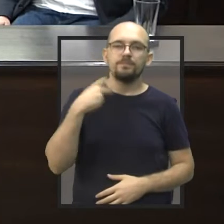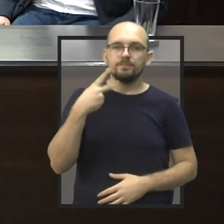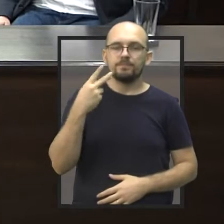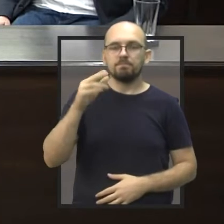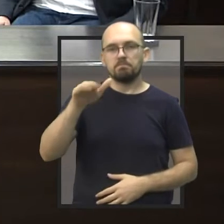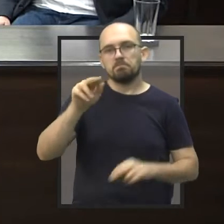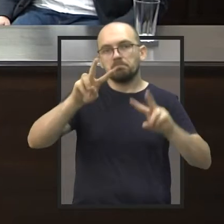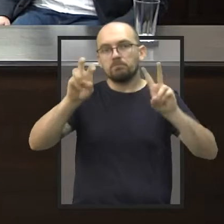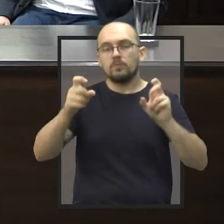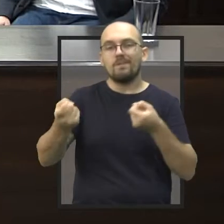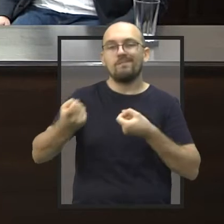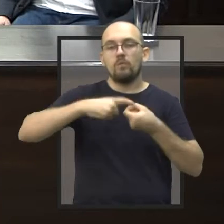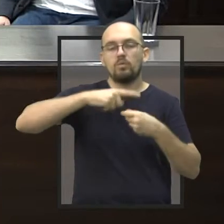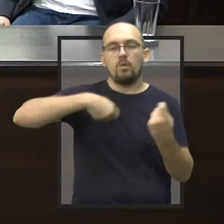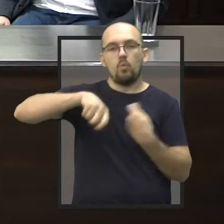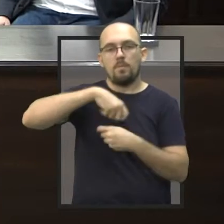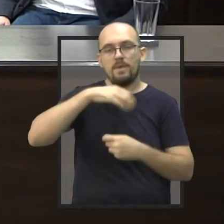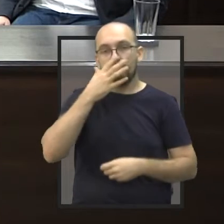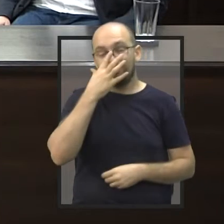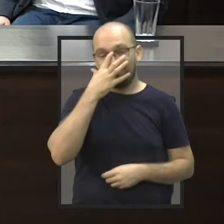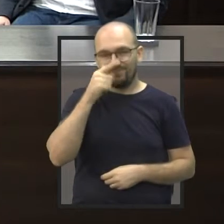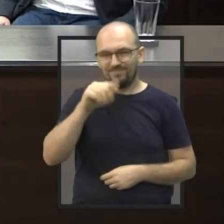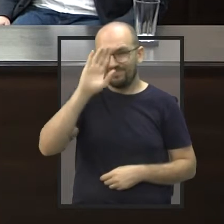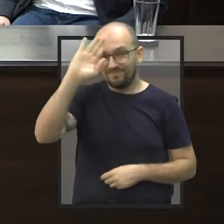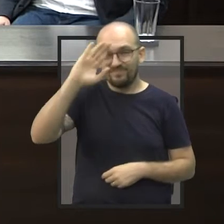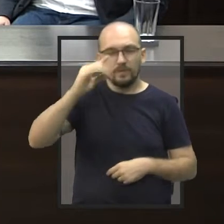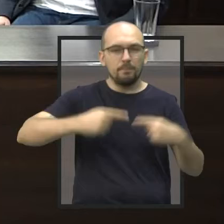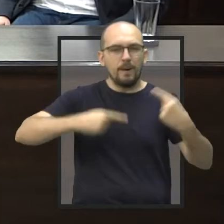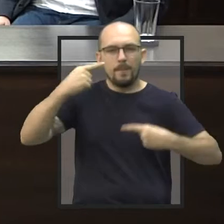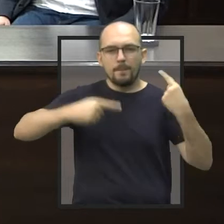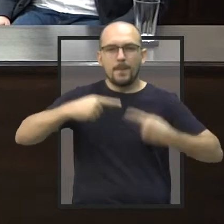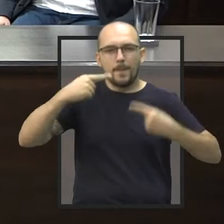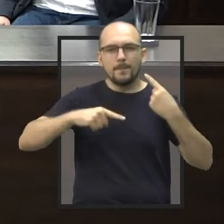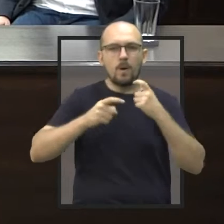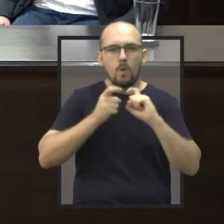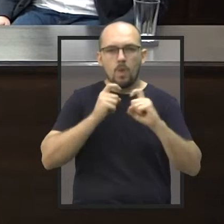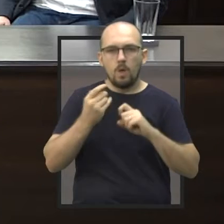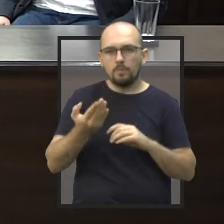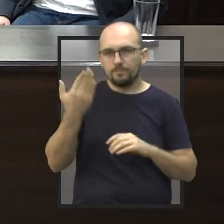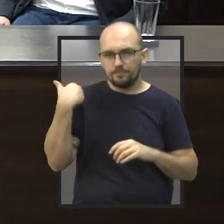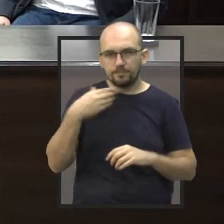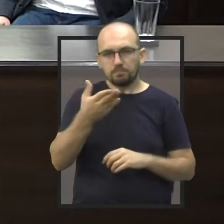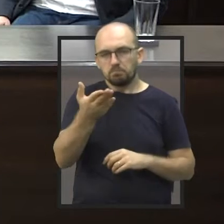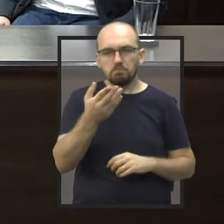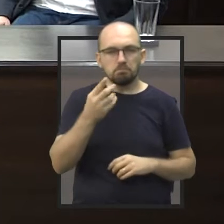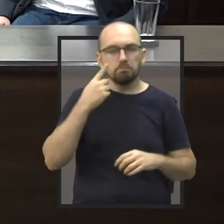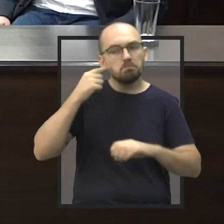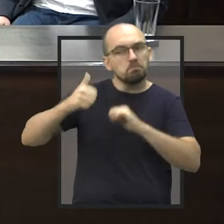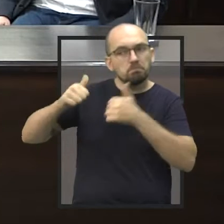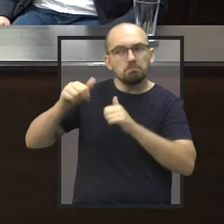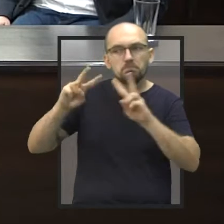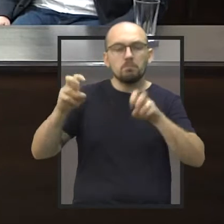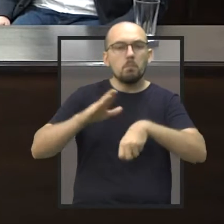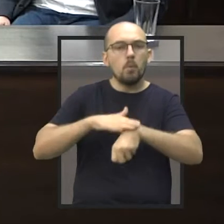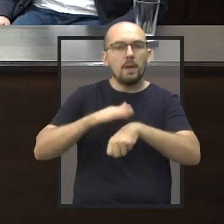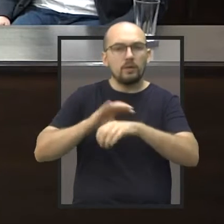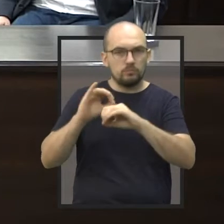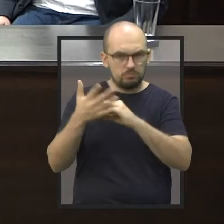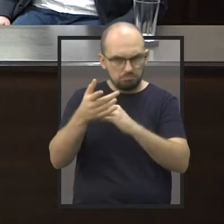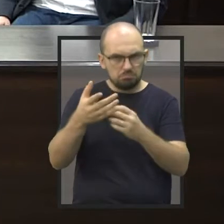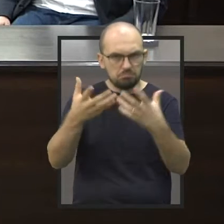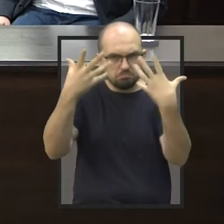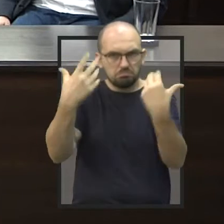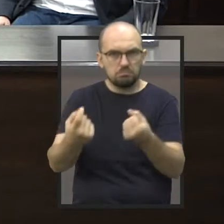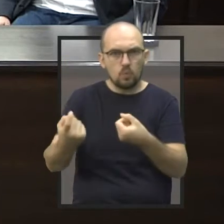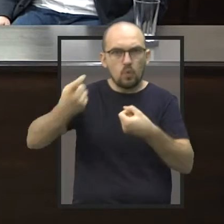economia, esse tem sido um dos principais assuntos nas últimas sessões ordinárias. Como é o senhor avalia esse momento da pandemia? O senhor é a favor dessa